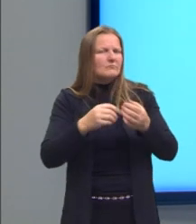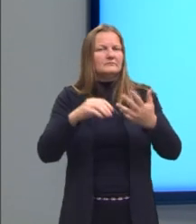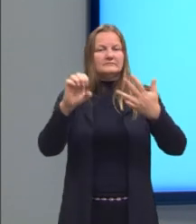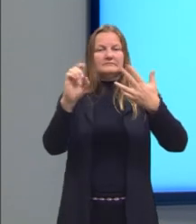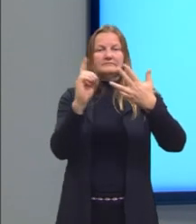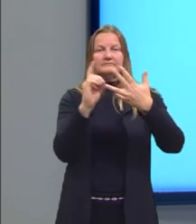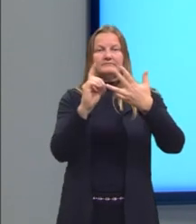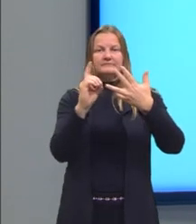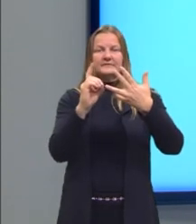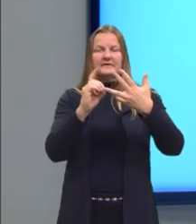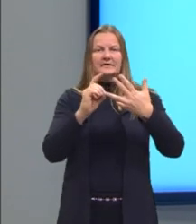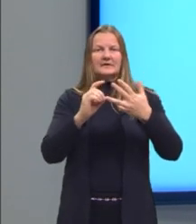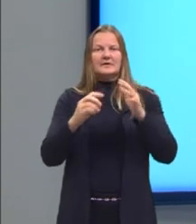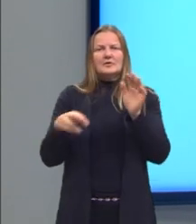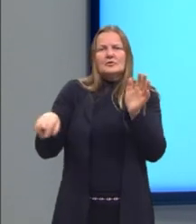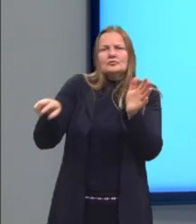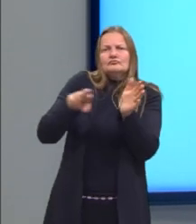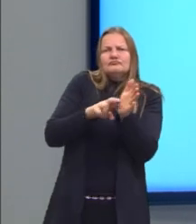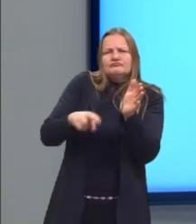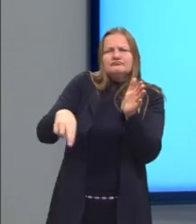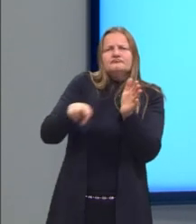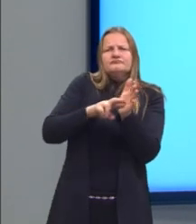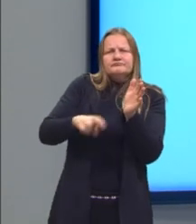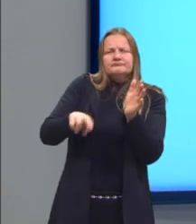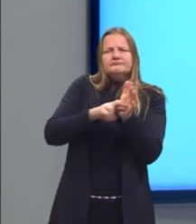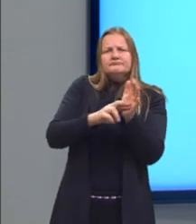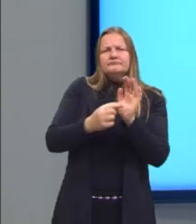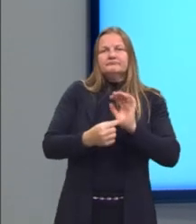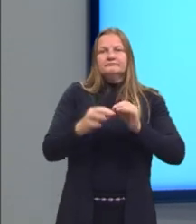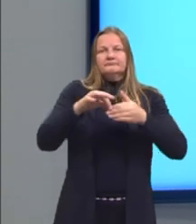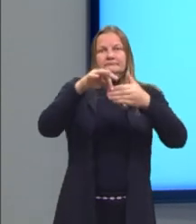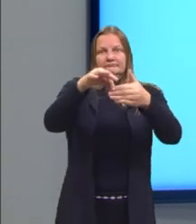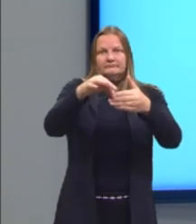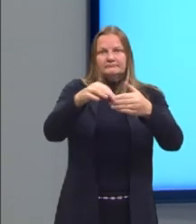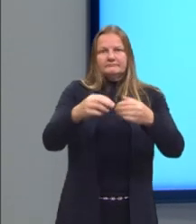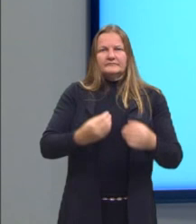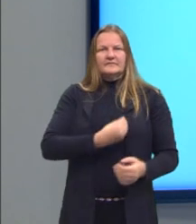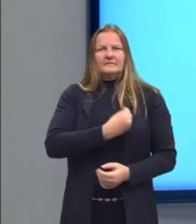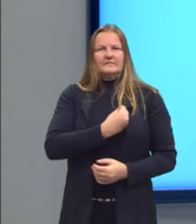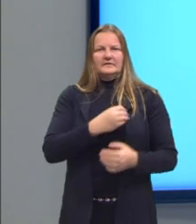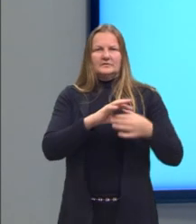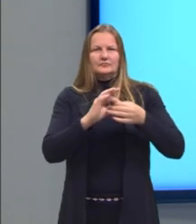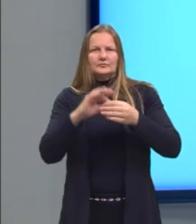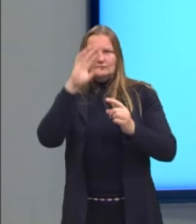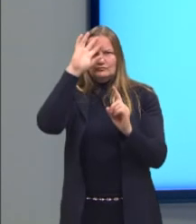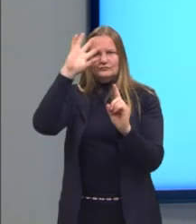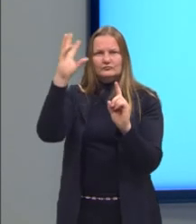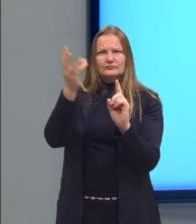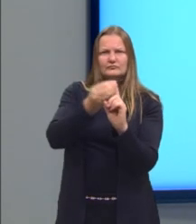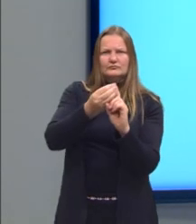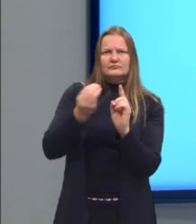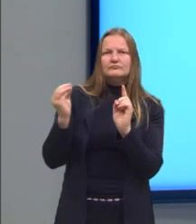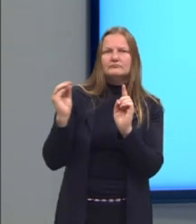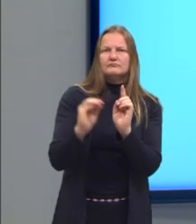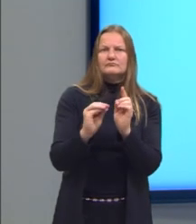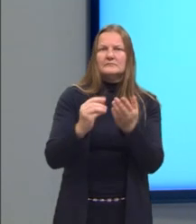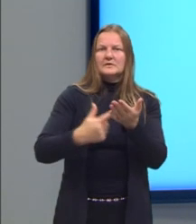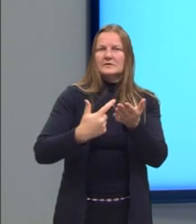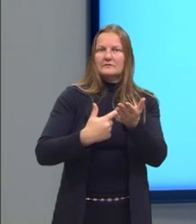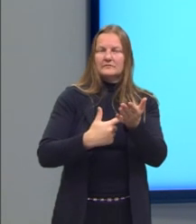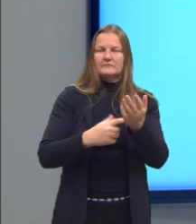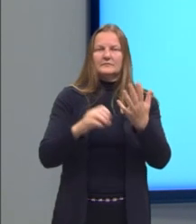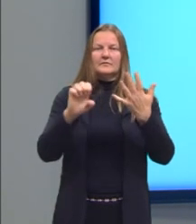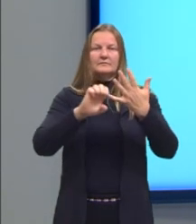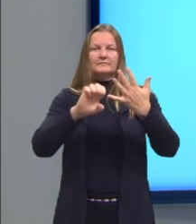uma retórica que enfatize alguns eventos da vida exemplar da pessoa biografada. Ou letra E,